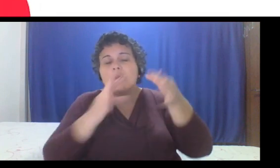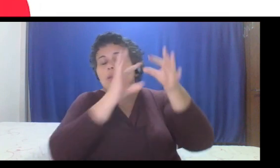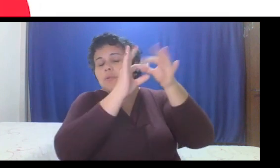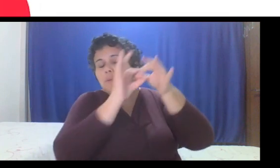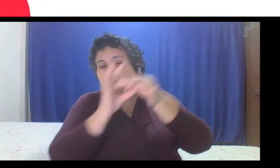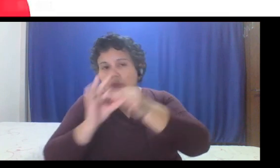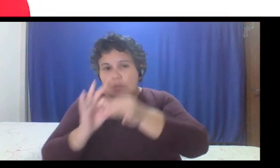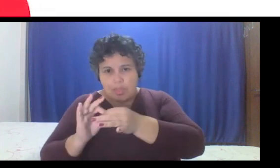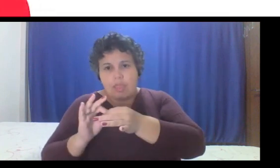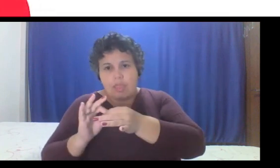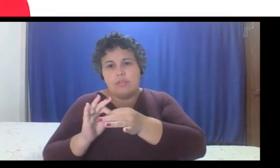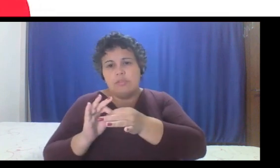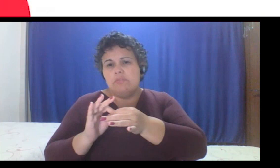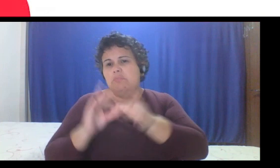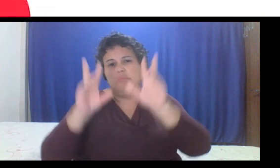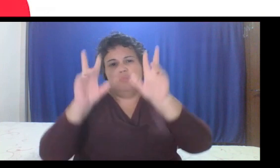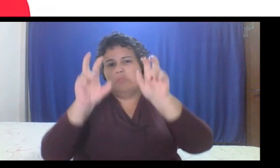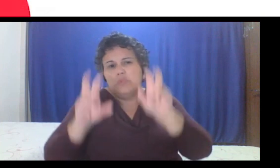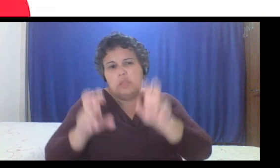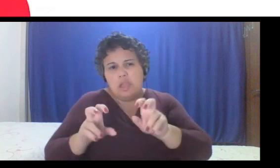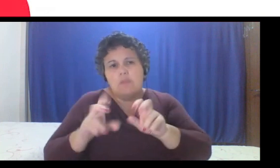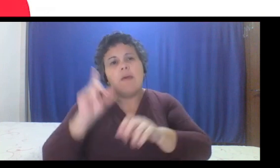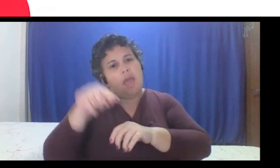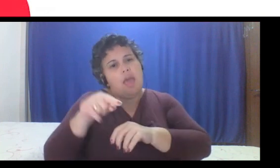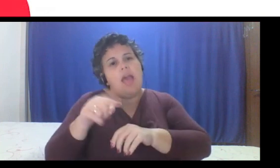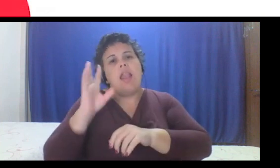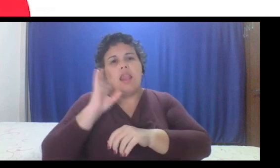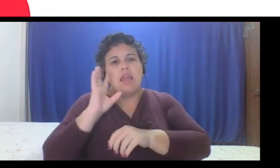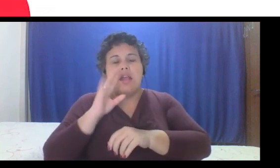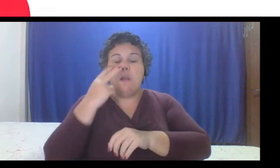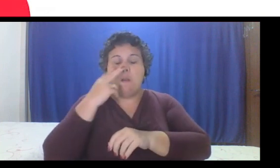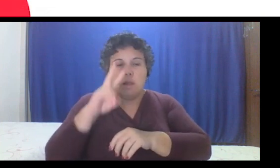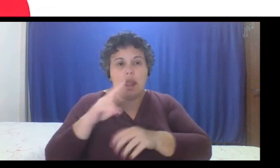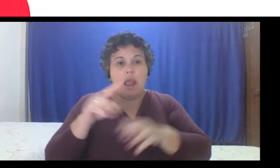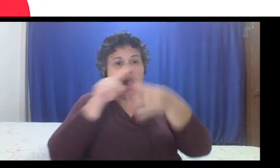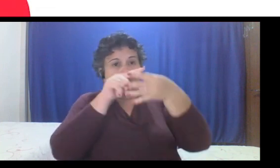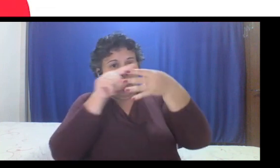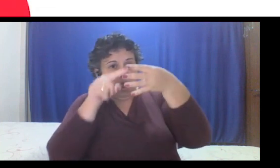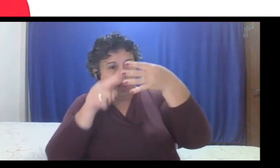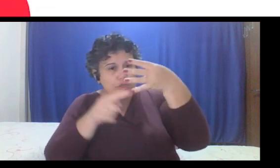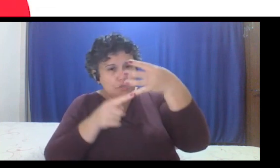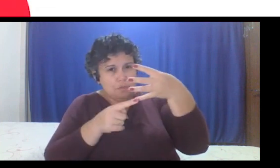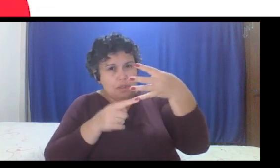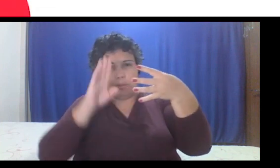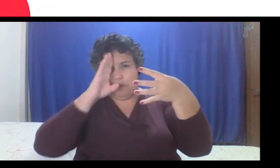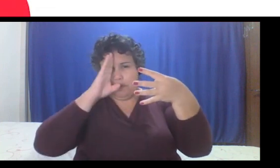muito bacana a gente olhar, tá bom? Quatro métricas-chave da tecnologia,